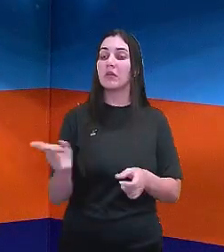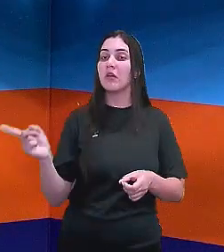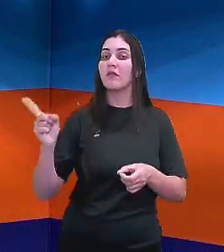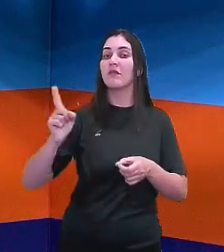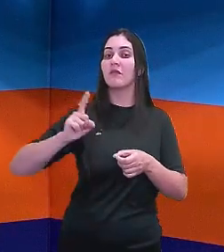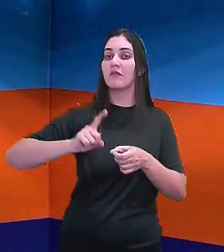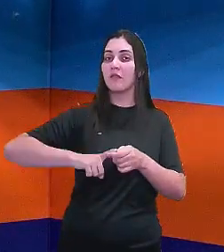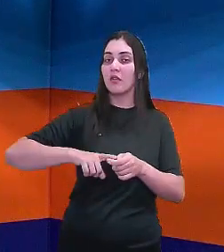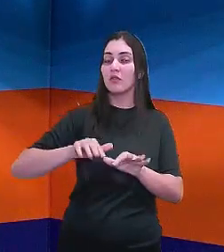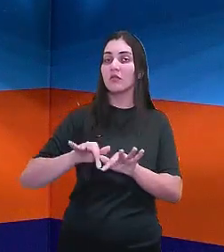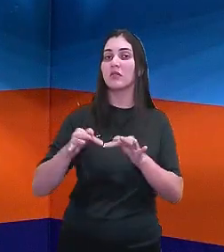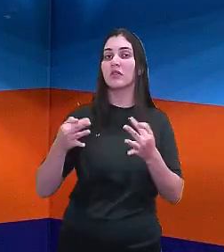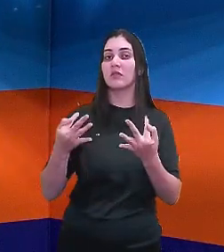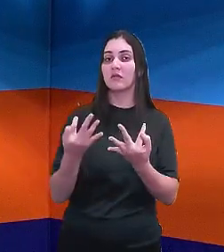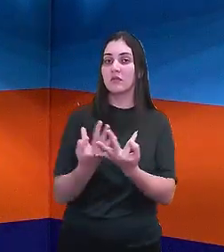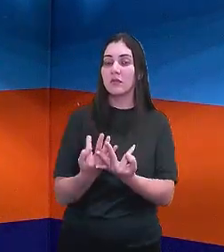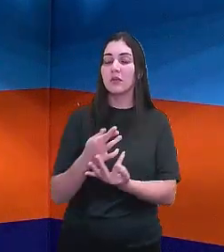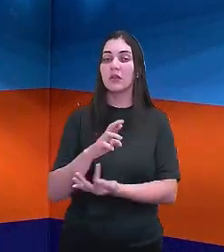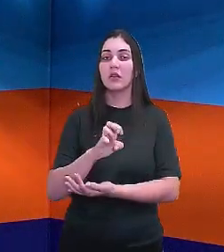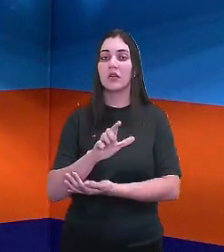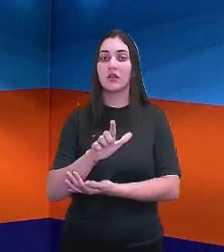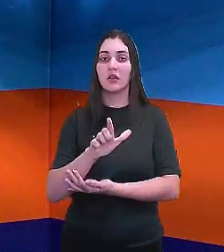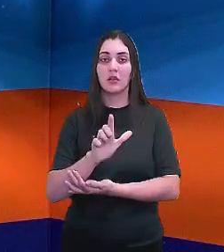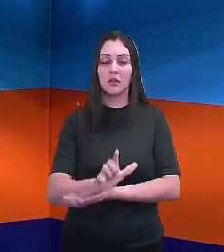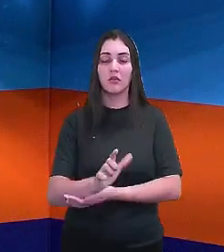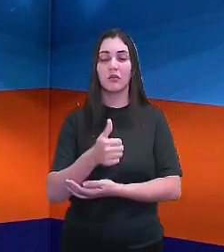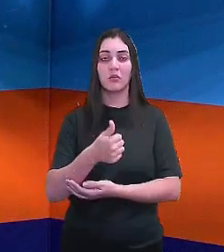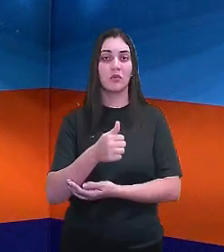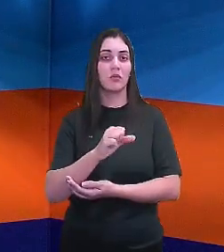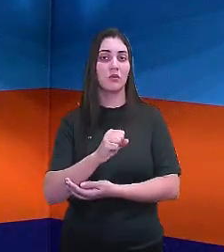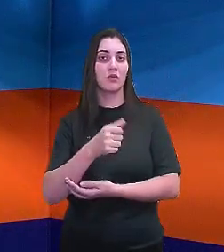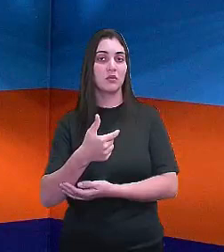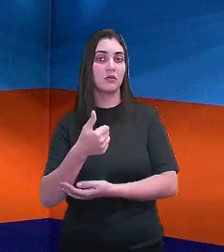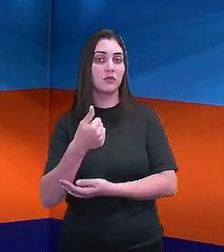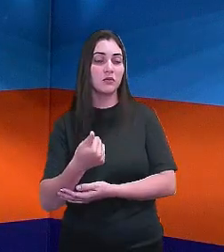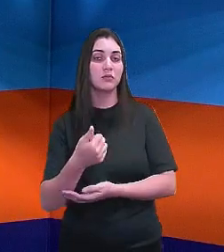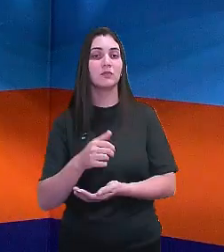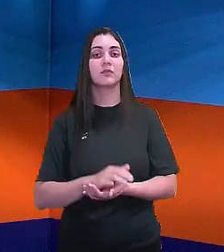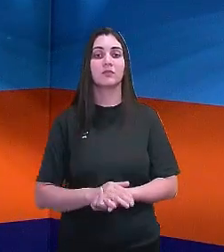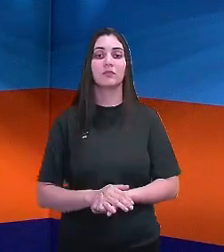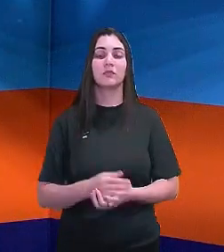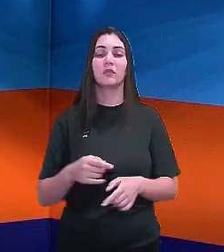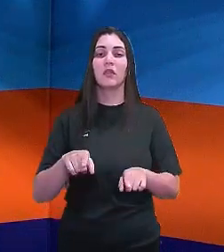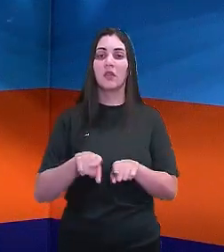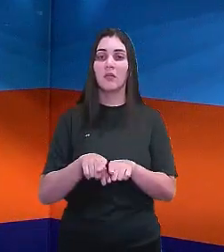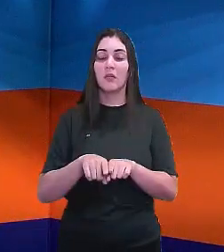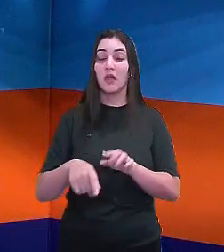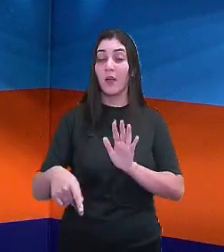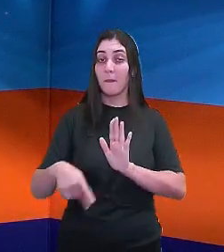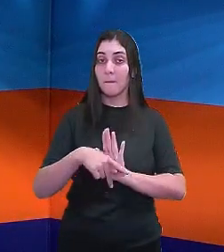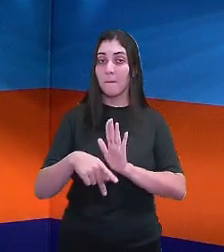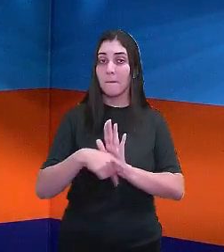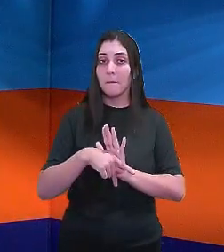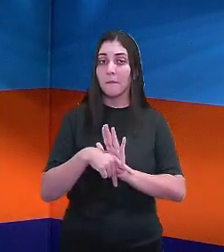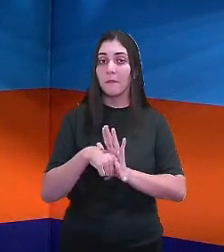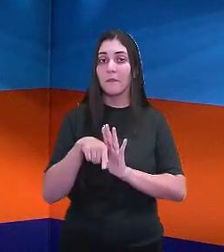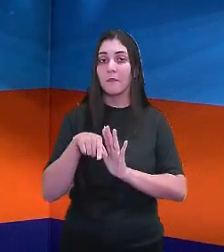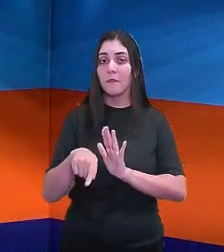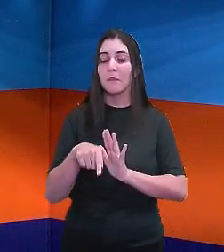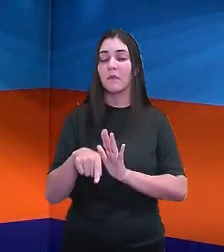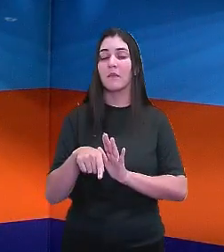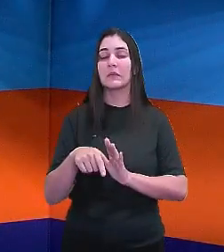Família Real em 1821, a própria conjuração de